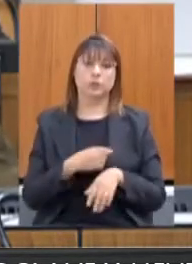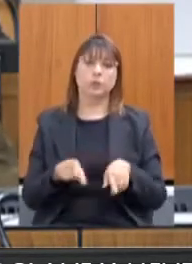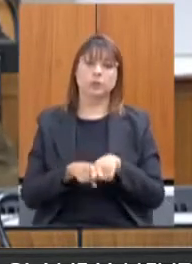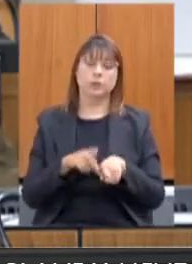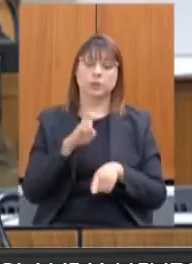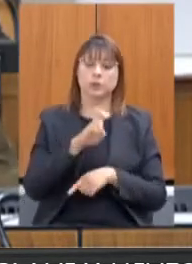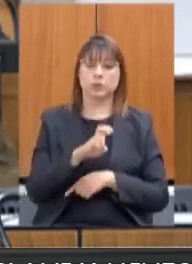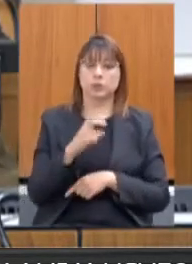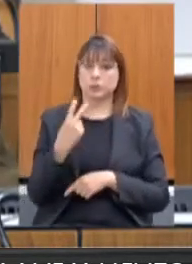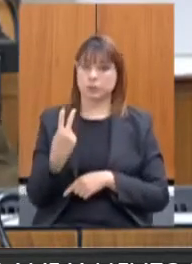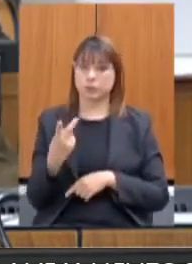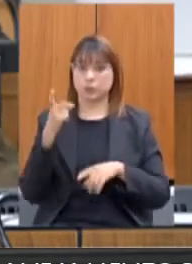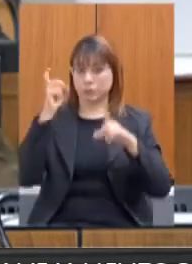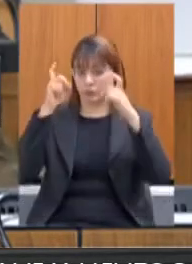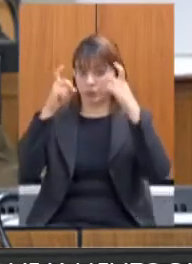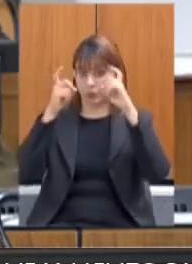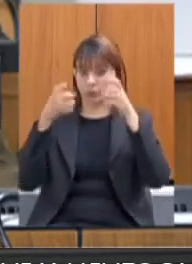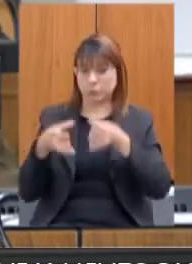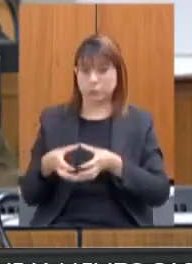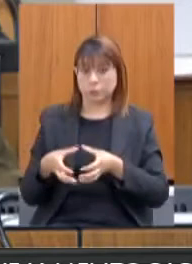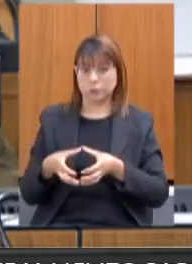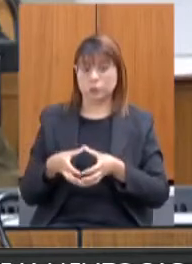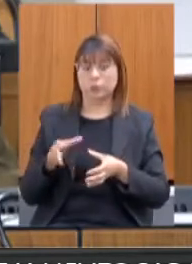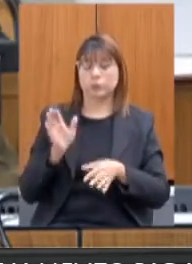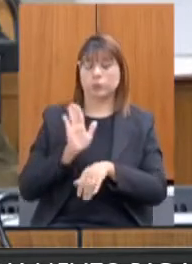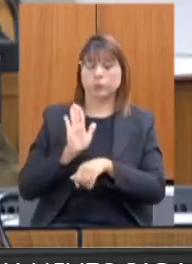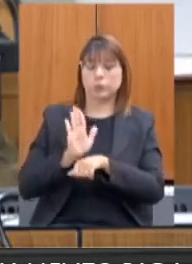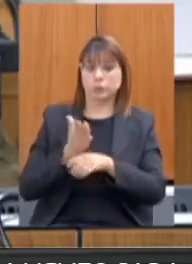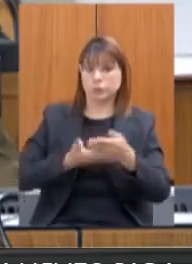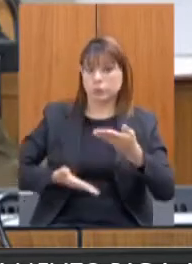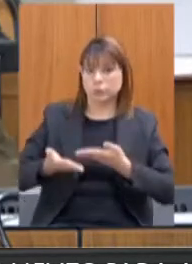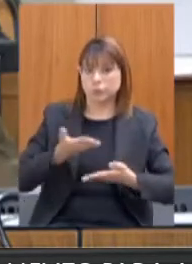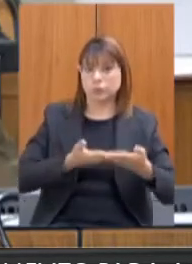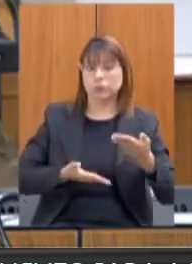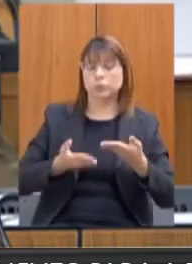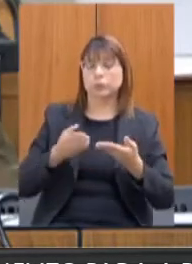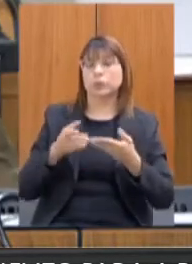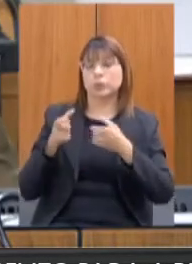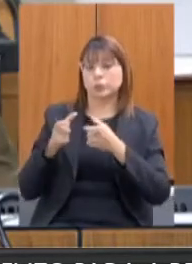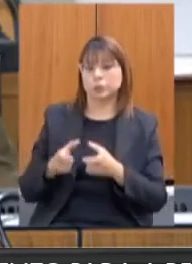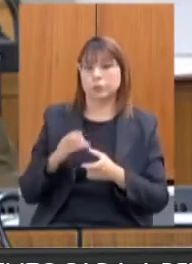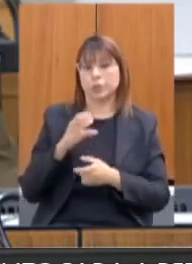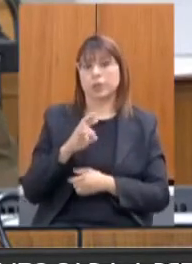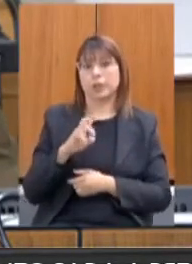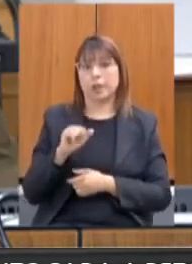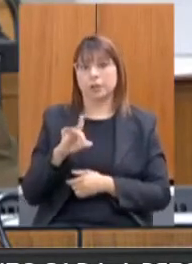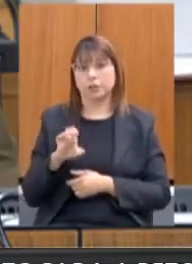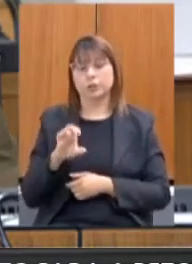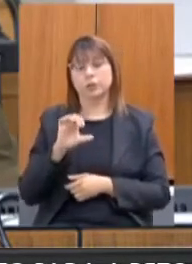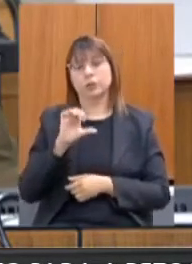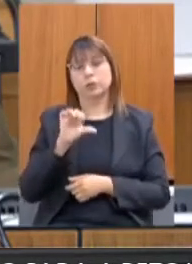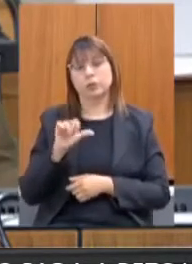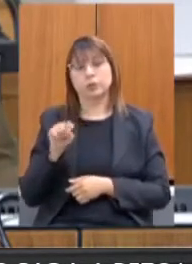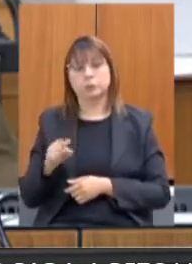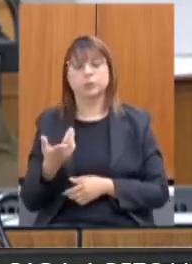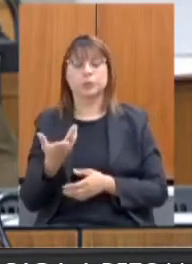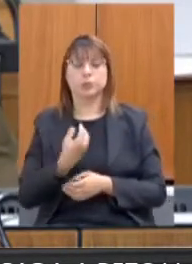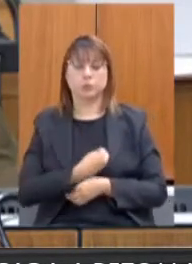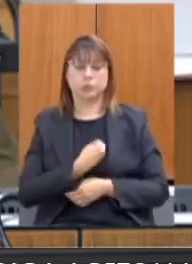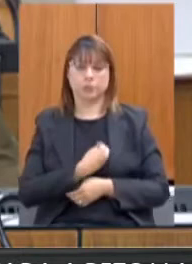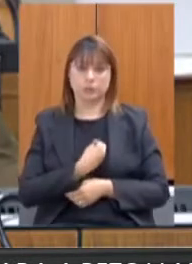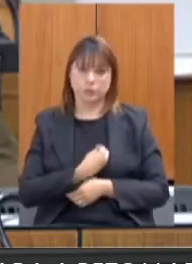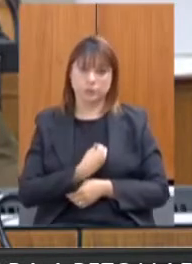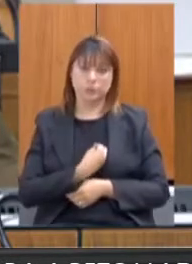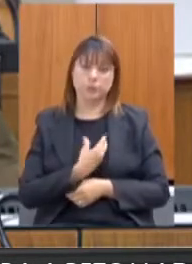52 reuniões em grupos de mutua ajuda no espaço CREAD, envolvendo 1.096 participações. E uma